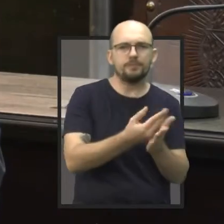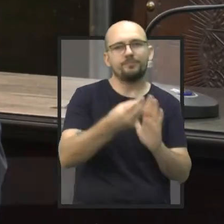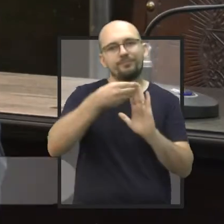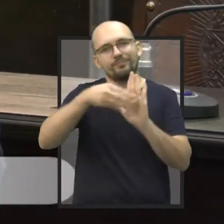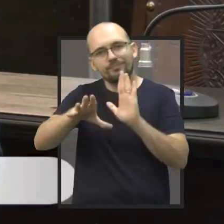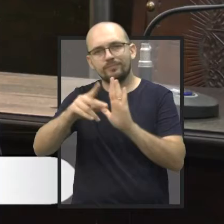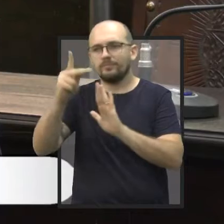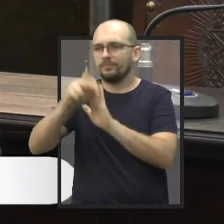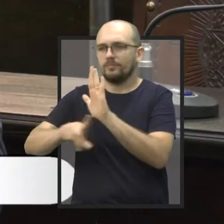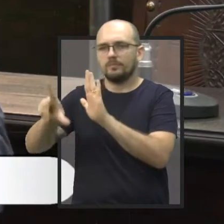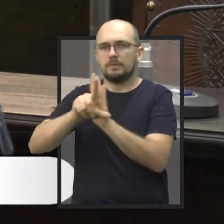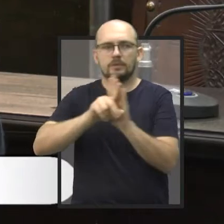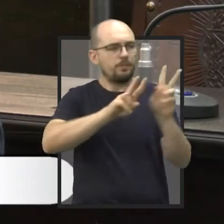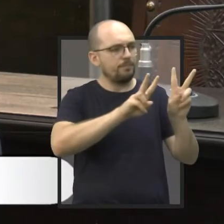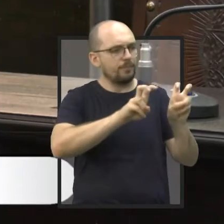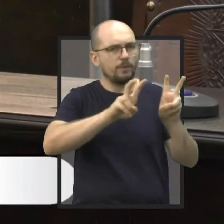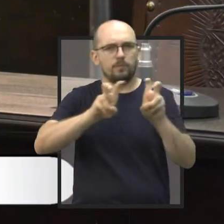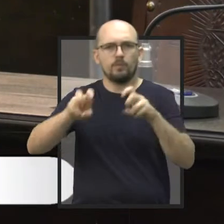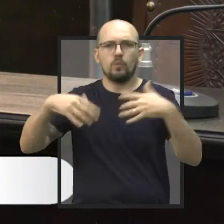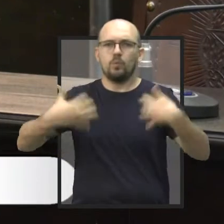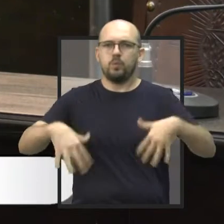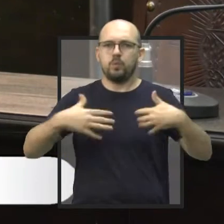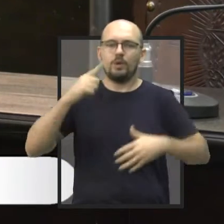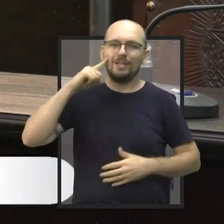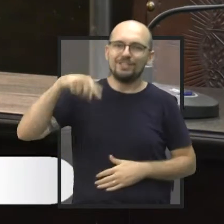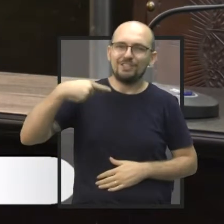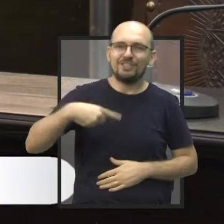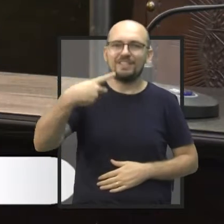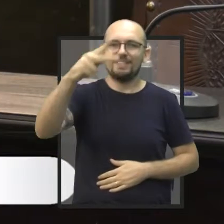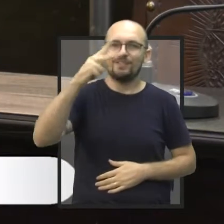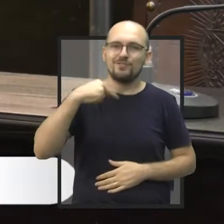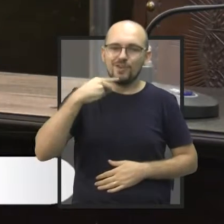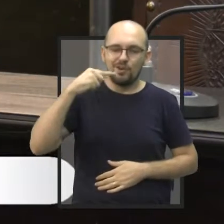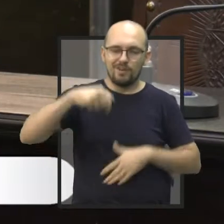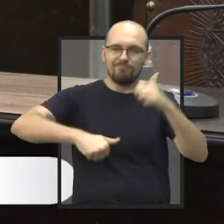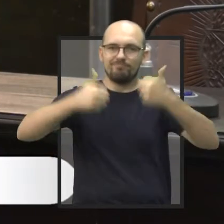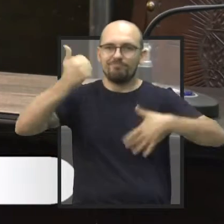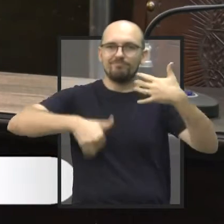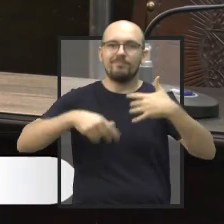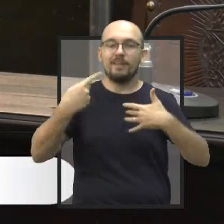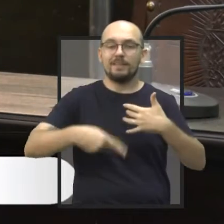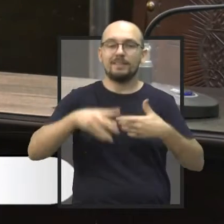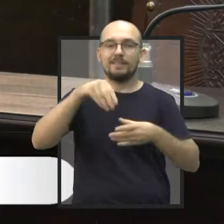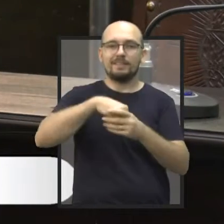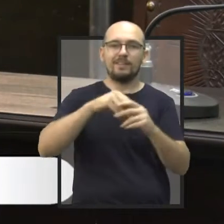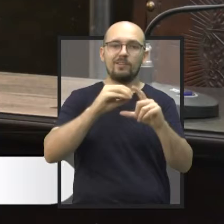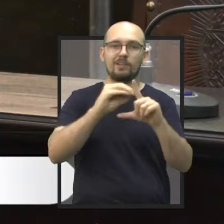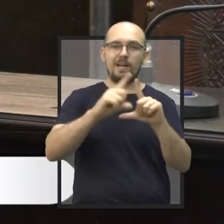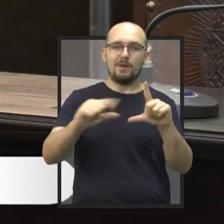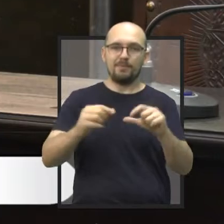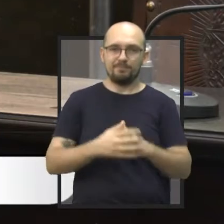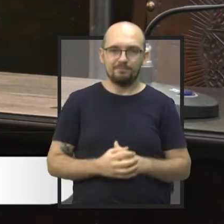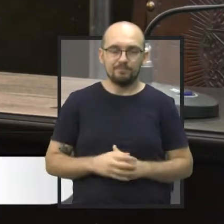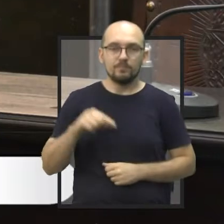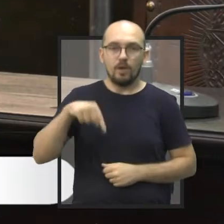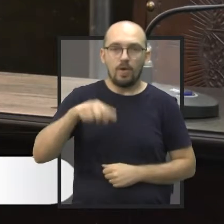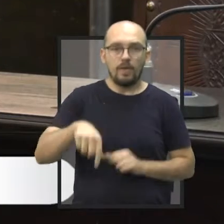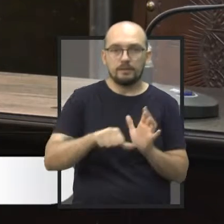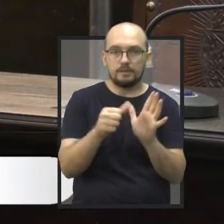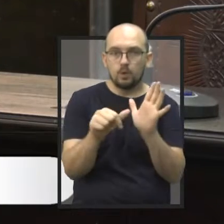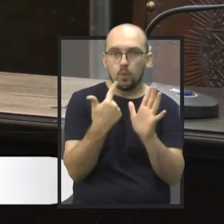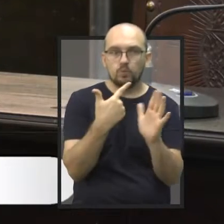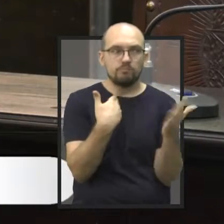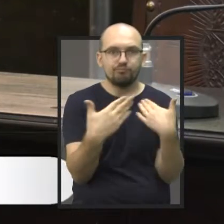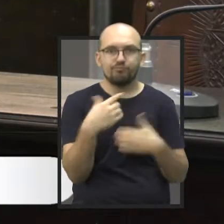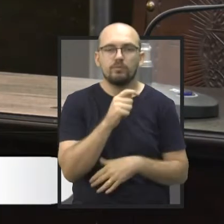Requerimentos, indicações, projetos de lei, enfim, o dia a dia do seu parlamentar passado a limpo aqui na TV Câmara Ajaú. Esta é a segunda